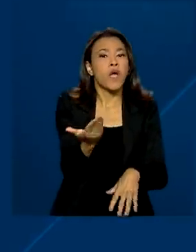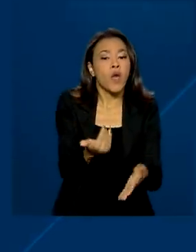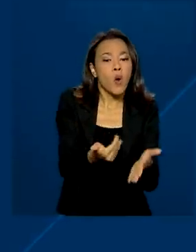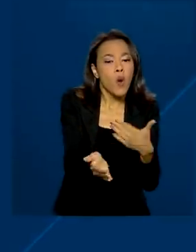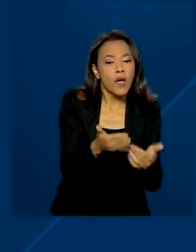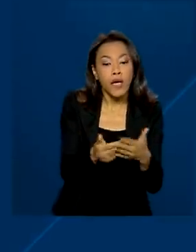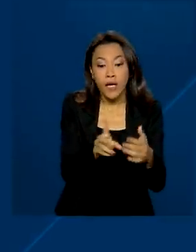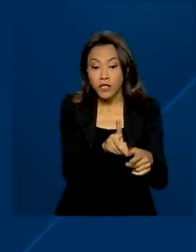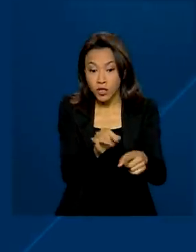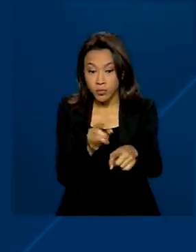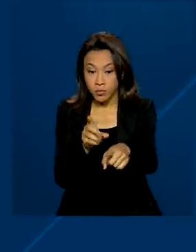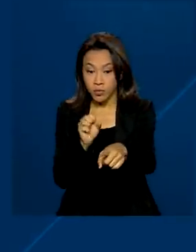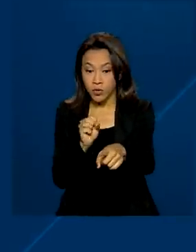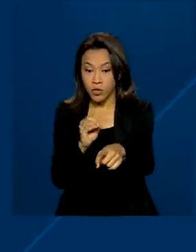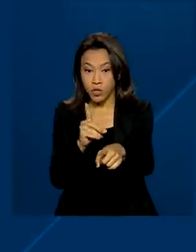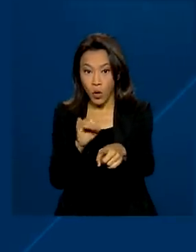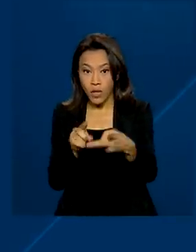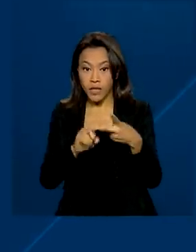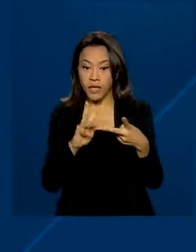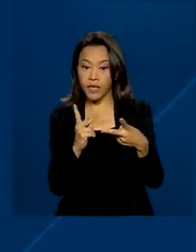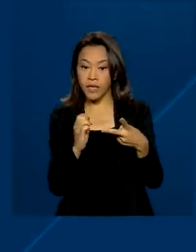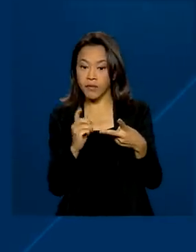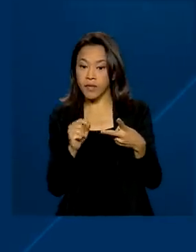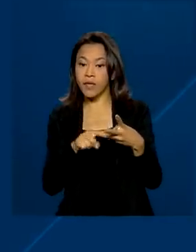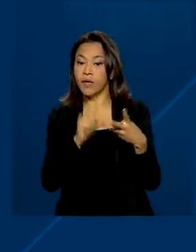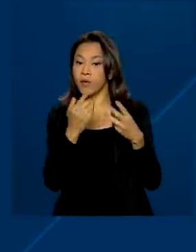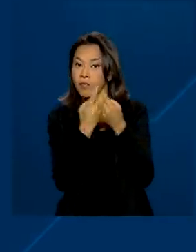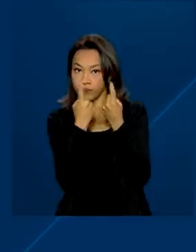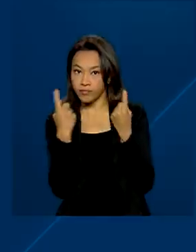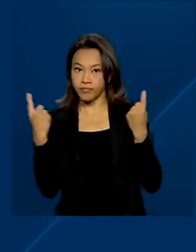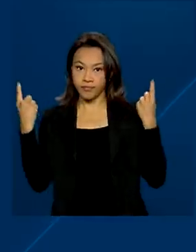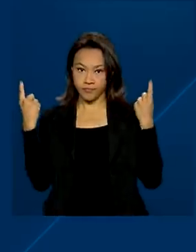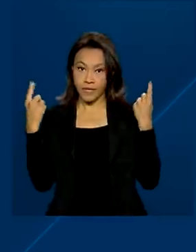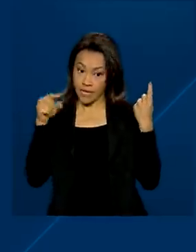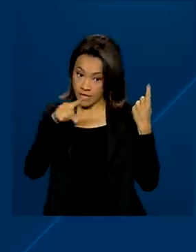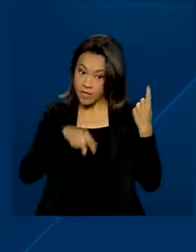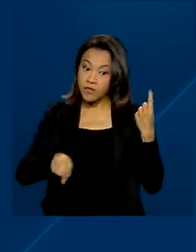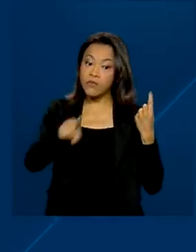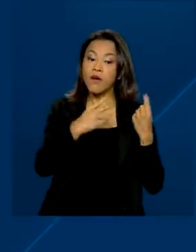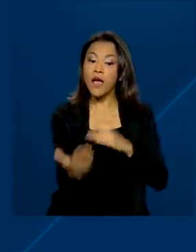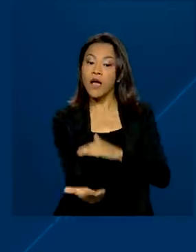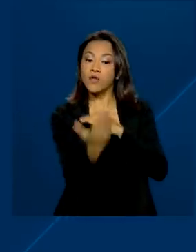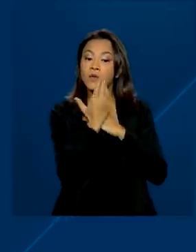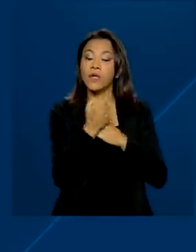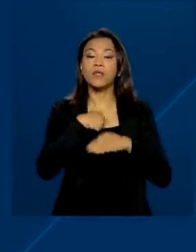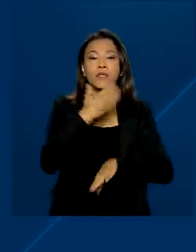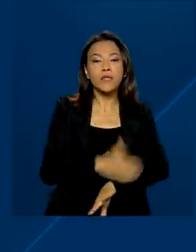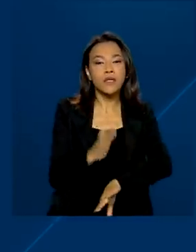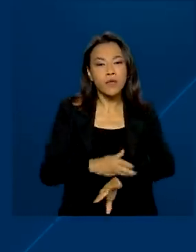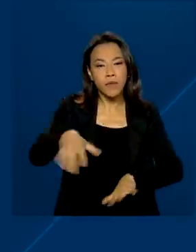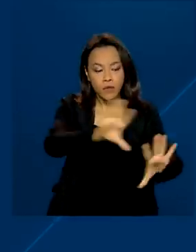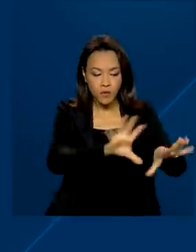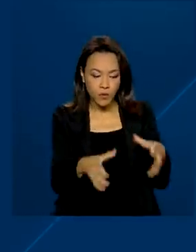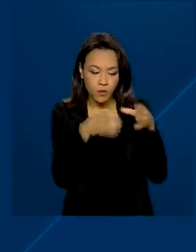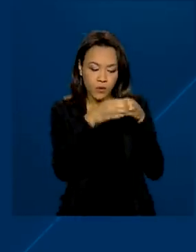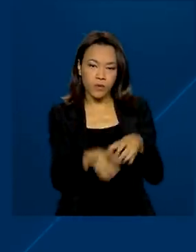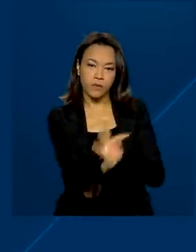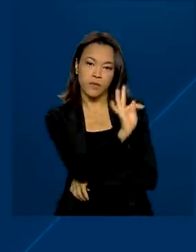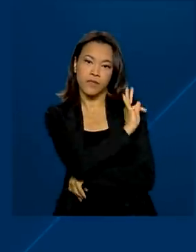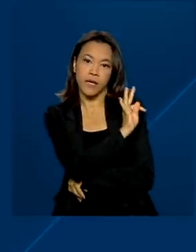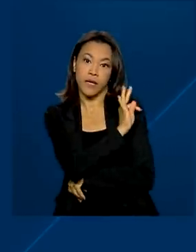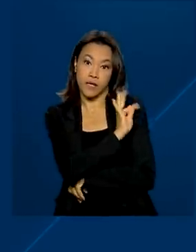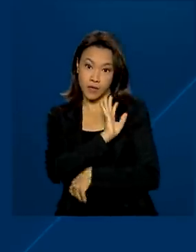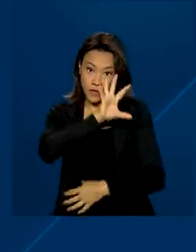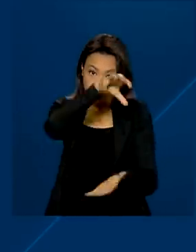de propulsão, sólida, híbrida ou líquida, e deve contribuir na capacitação de equipes e pessoal técnico